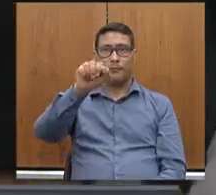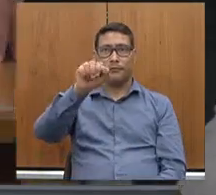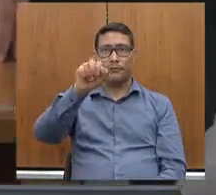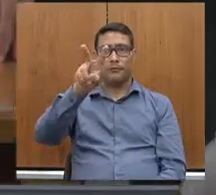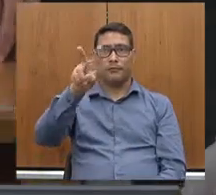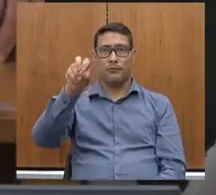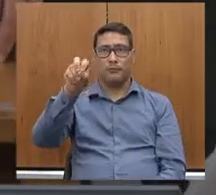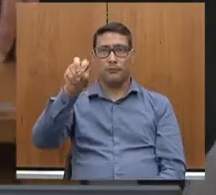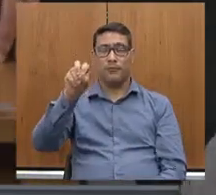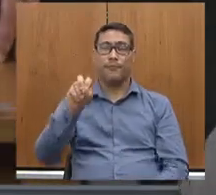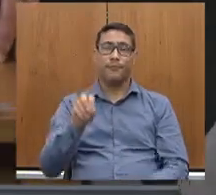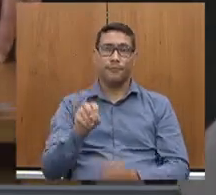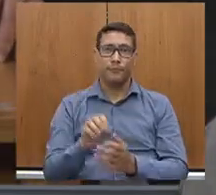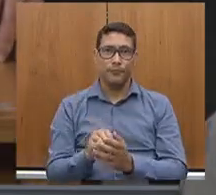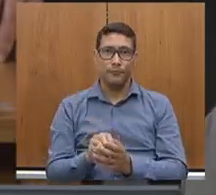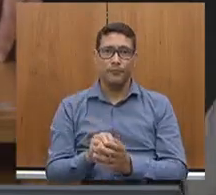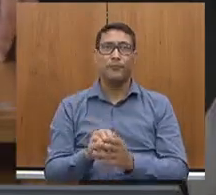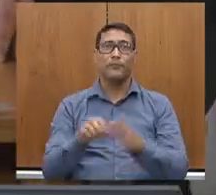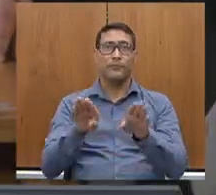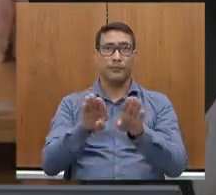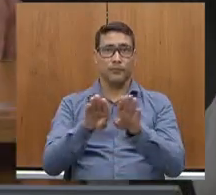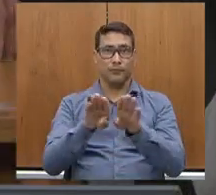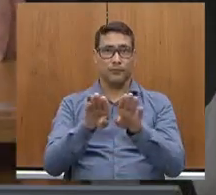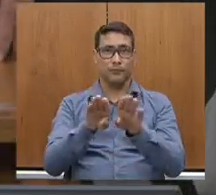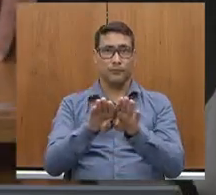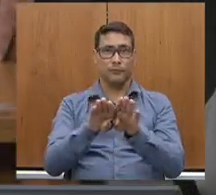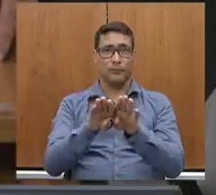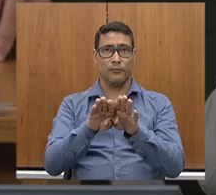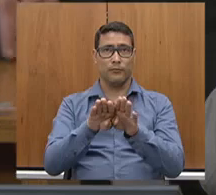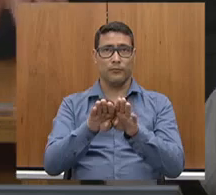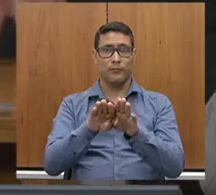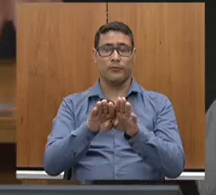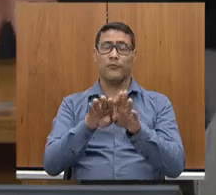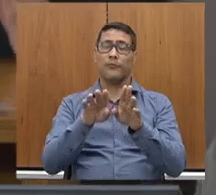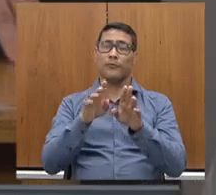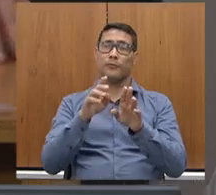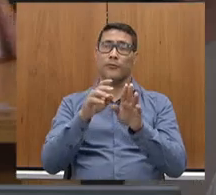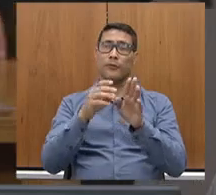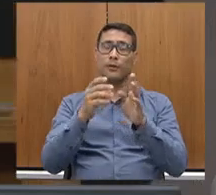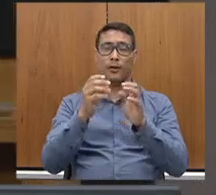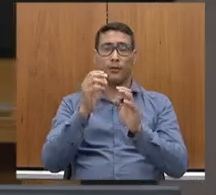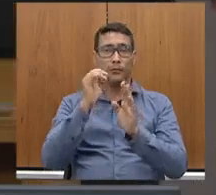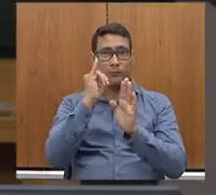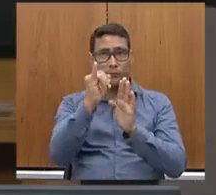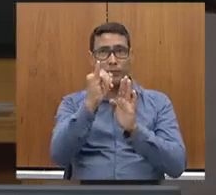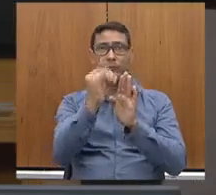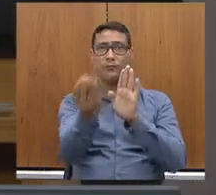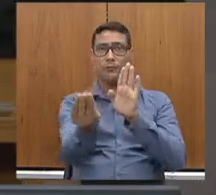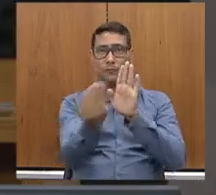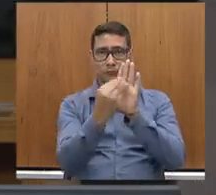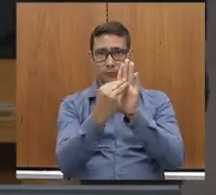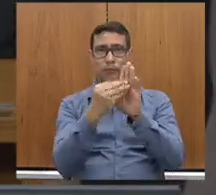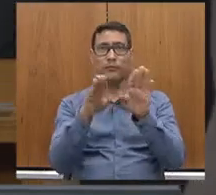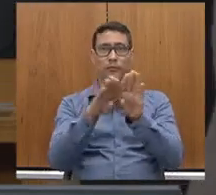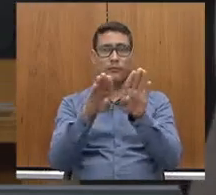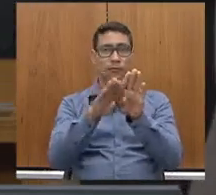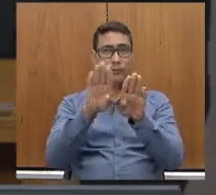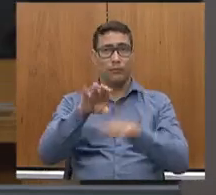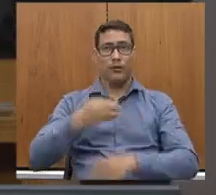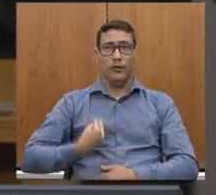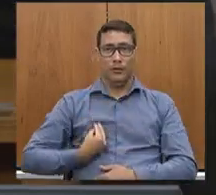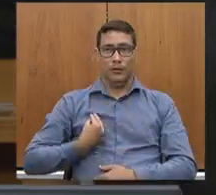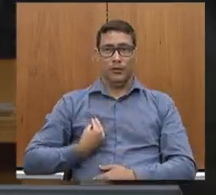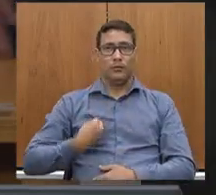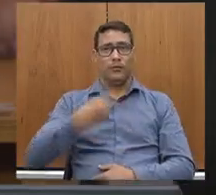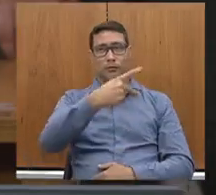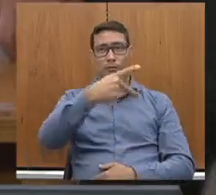Eu queria aqui fazer, inicialmente, um registro na presença do presidente